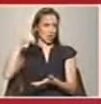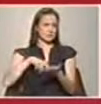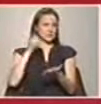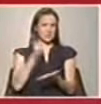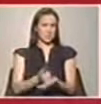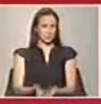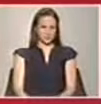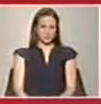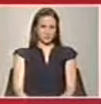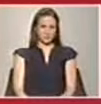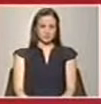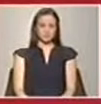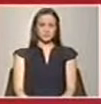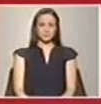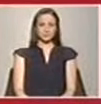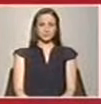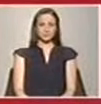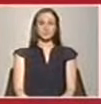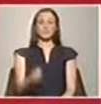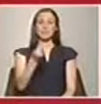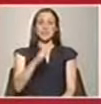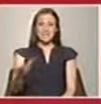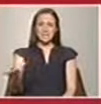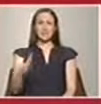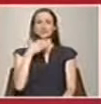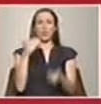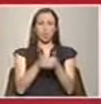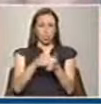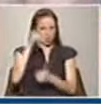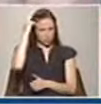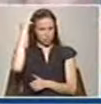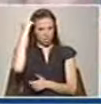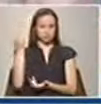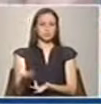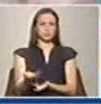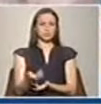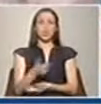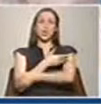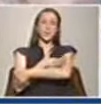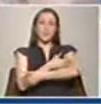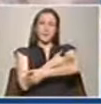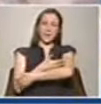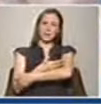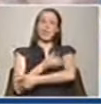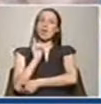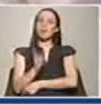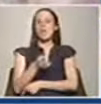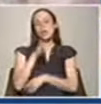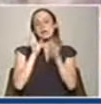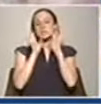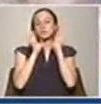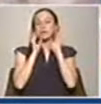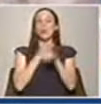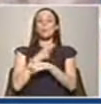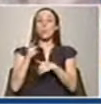raios solares refletidos. As crianças, os idosos e os bebés, temos que ter particular atenção por causa do